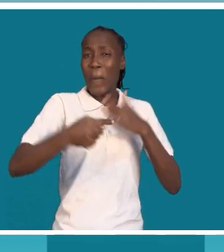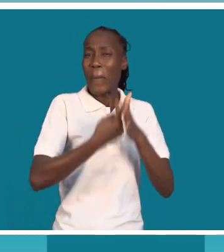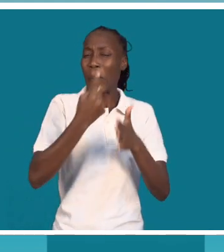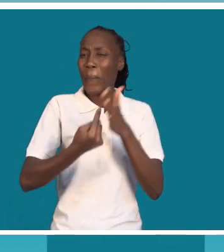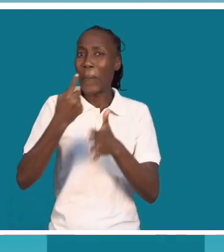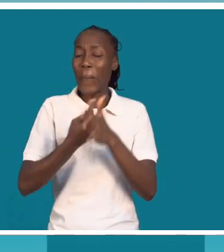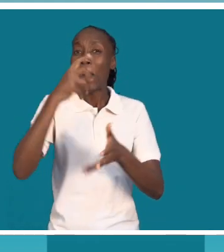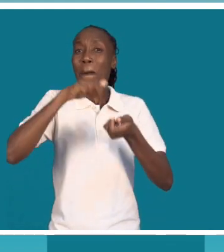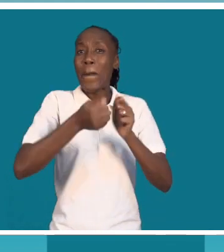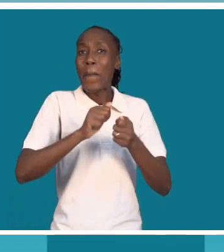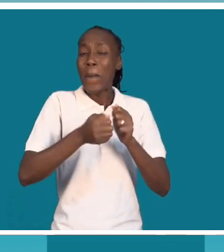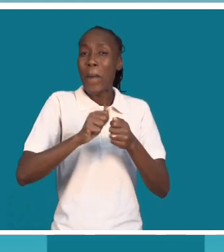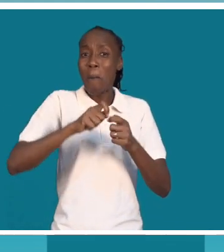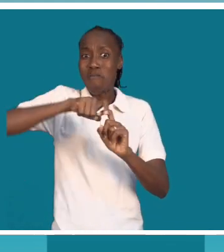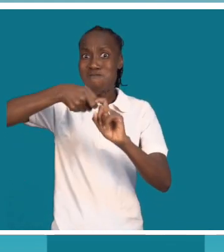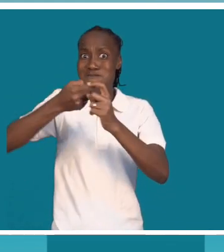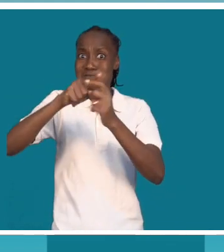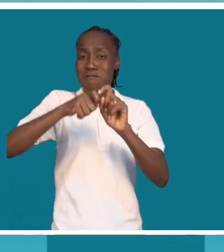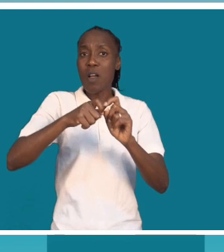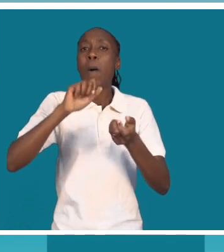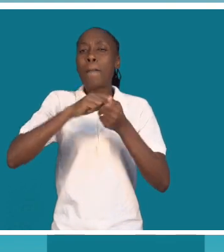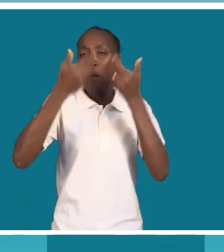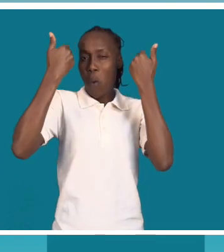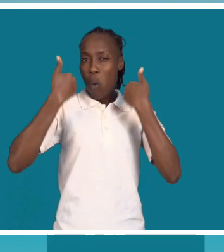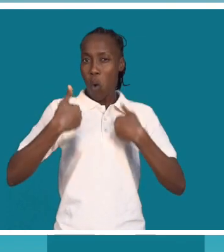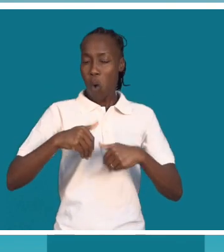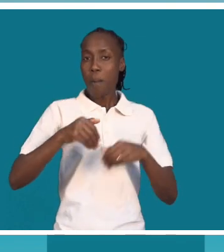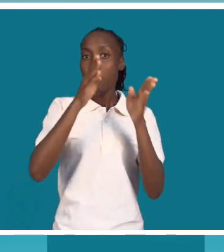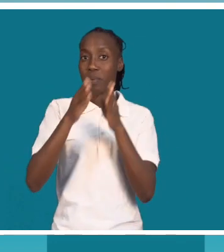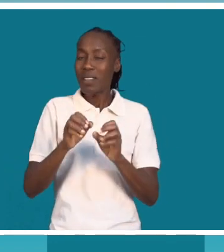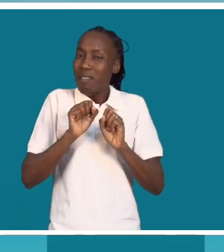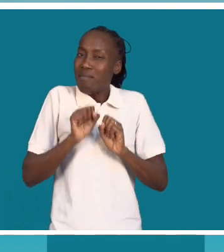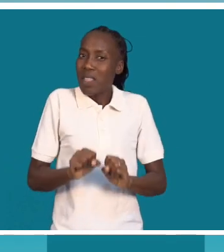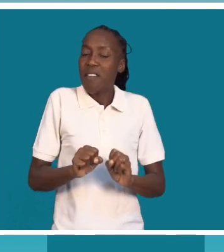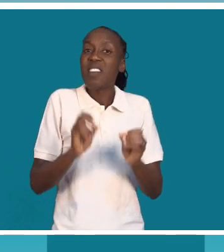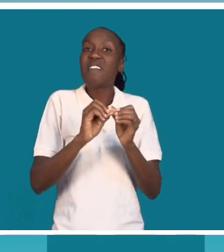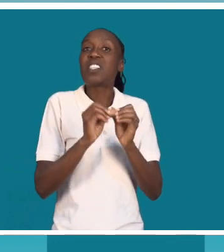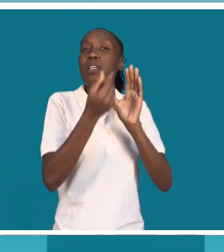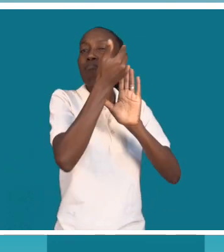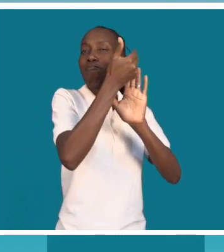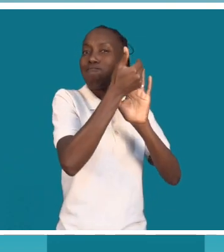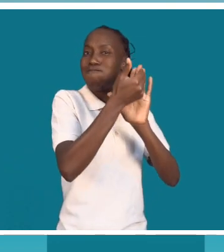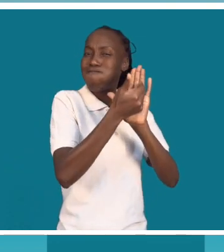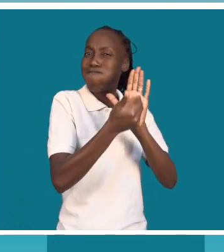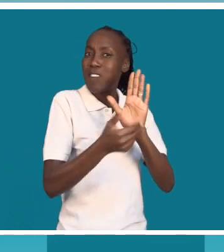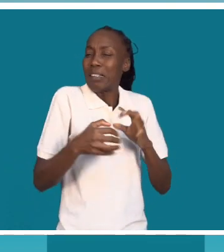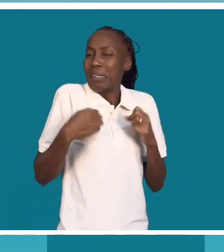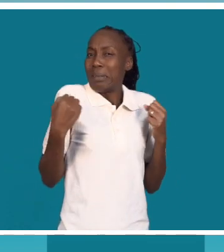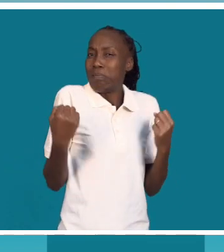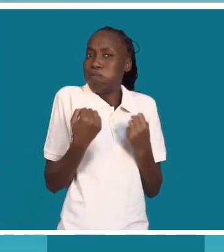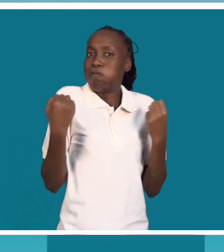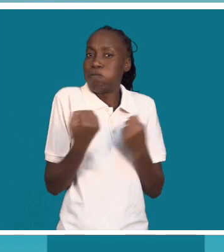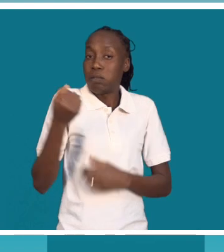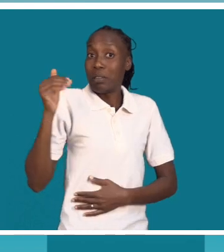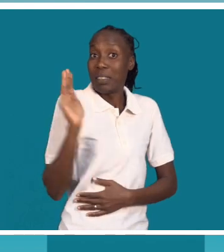provocar sintomas gastrointestinais muito graves para o paciente. E aí, é preciso fazer-se uma cirurgia de urgência